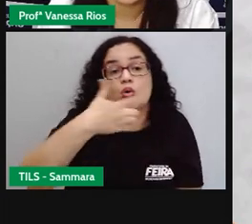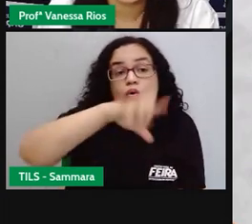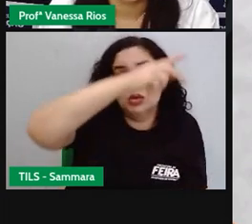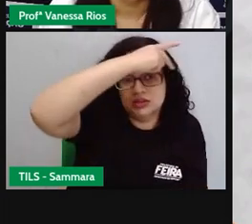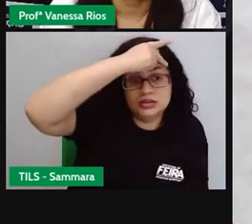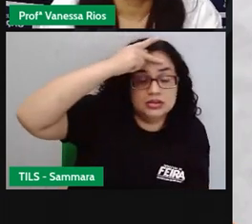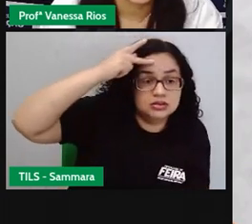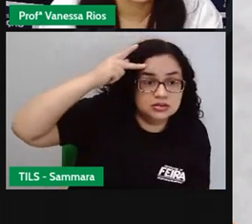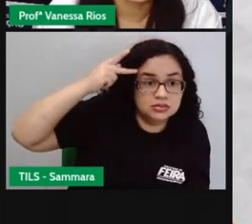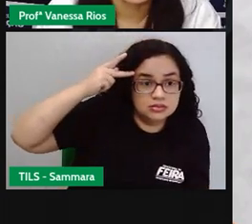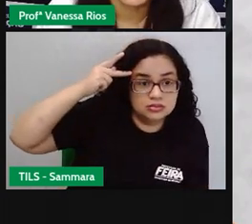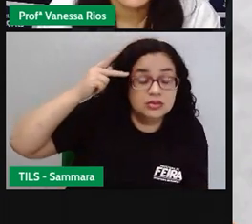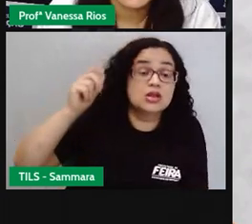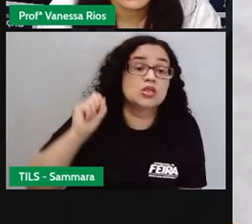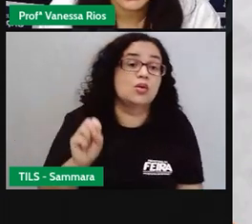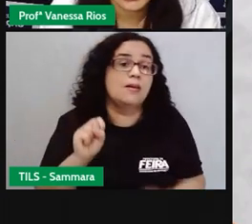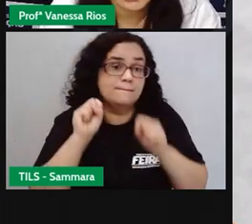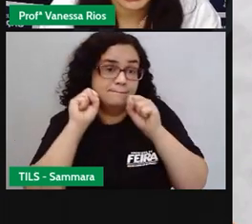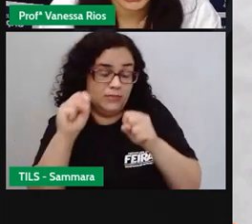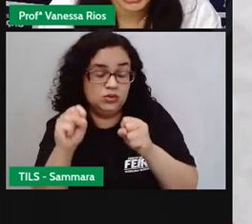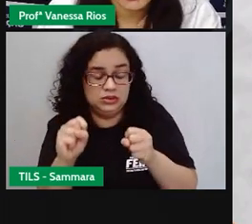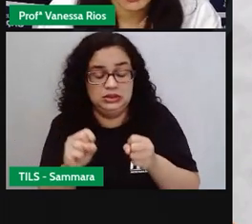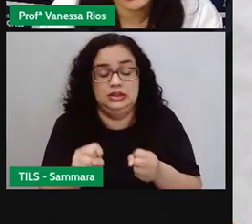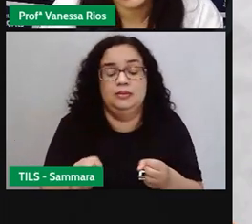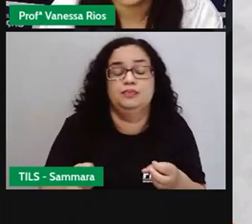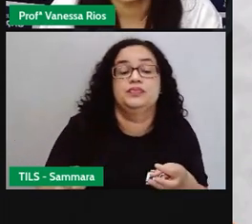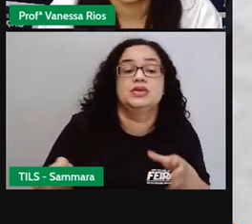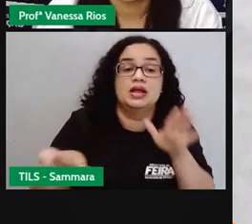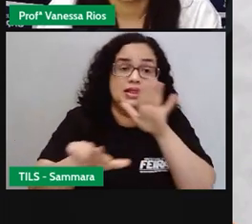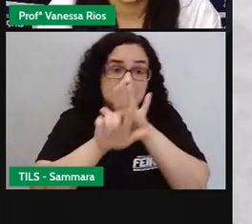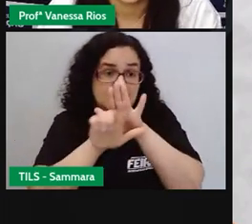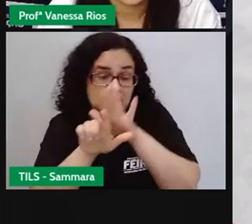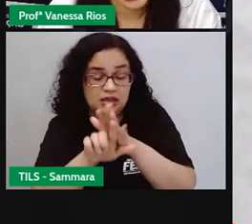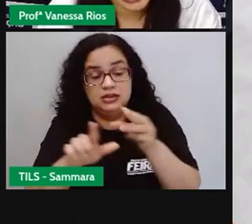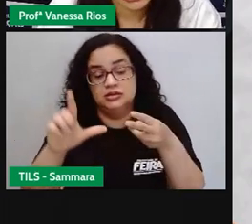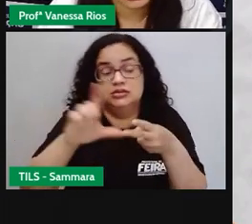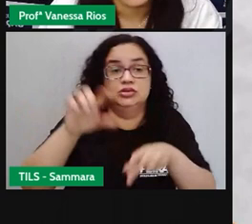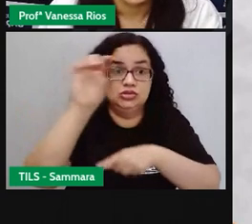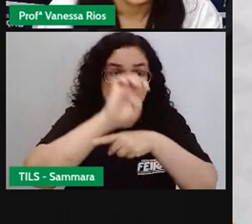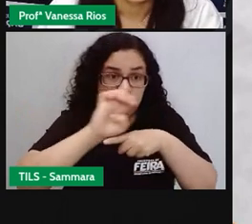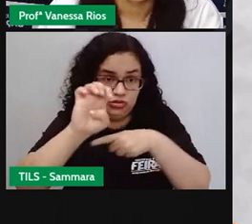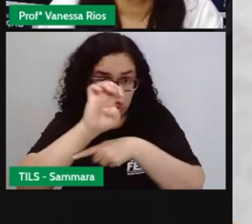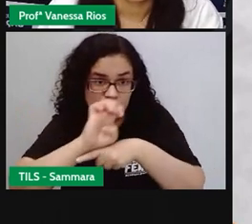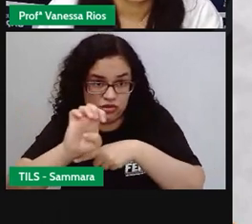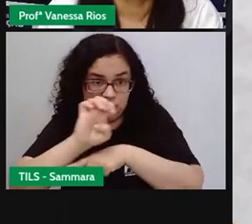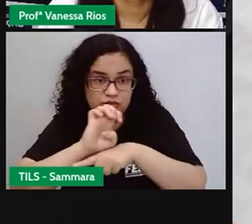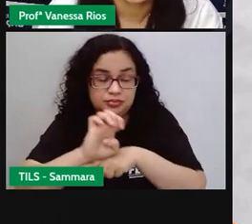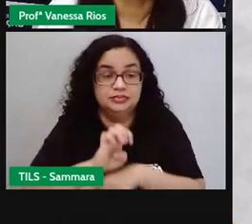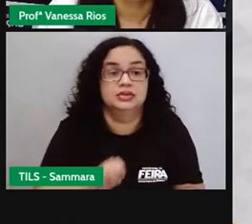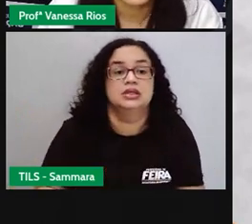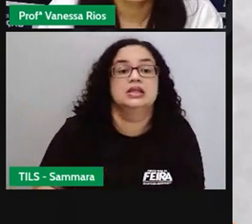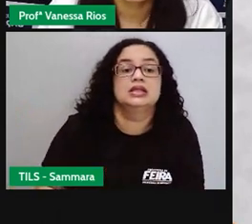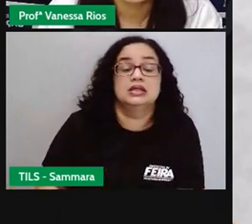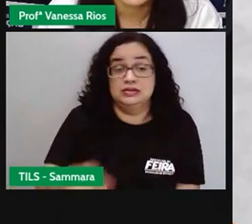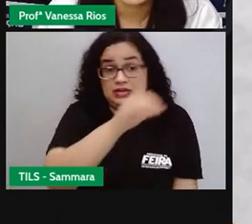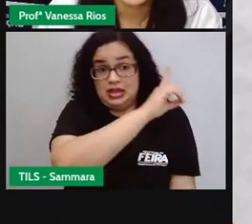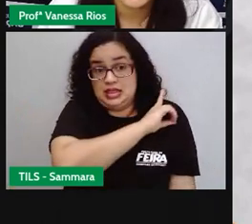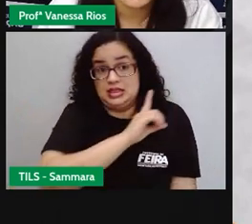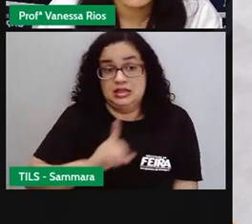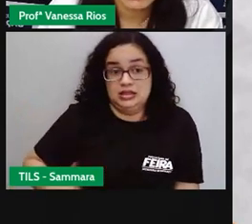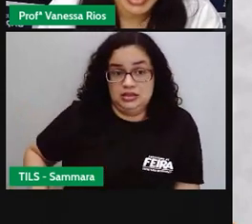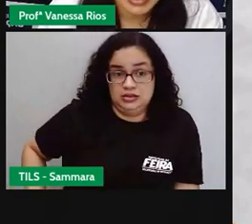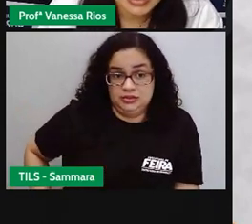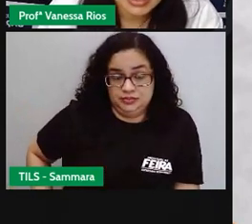pessoas. No caso do poder legislativo, quando a gente fala de estado, a gente fala dos deputados